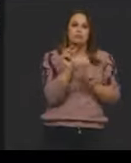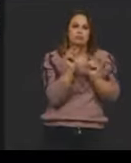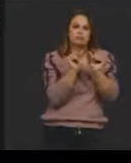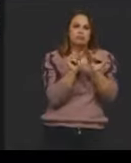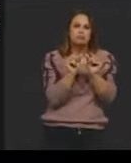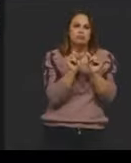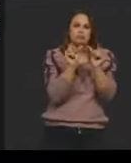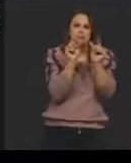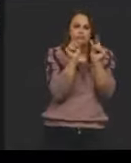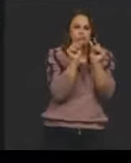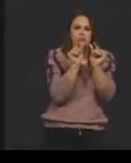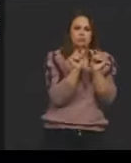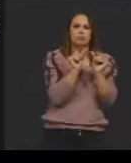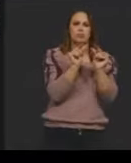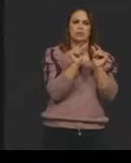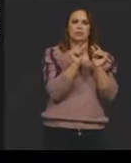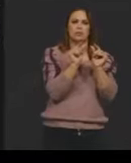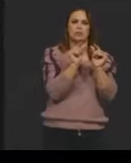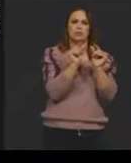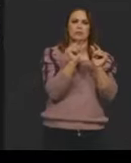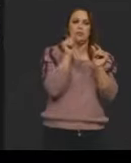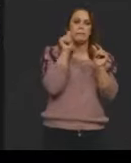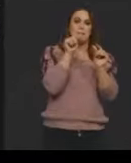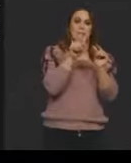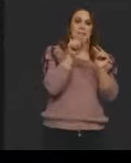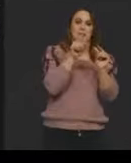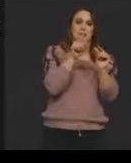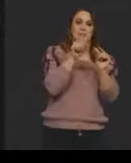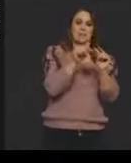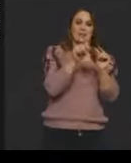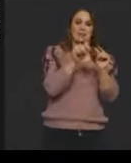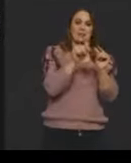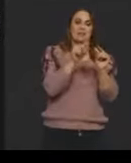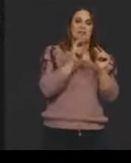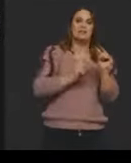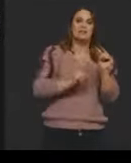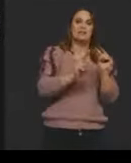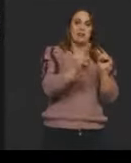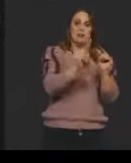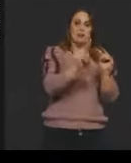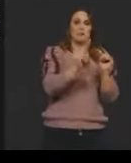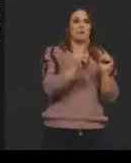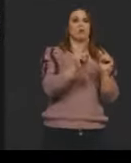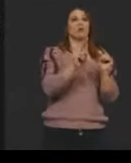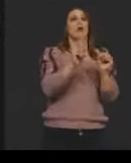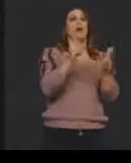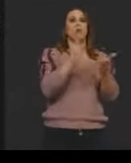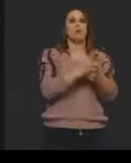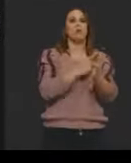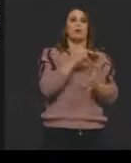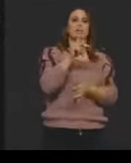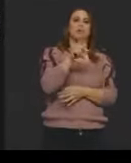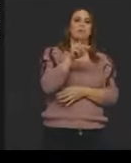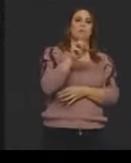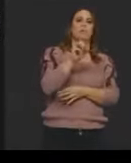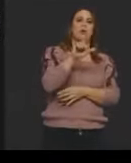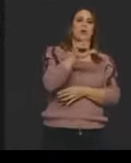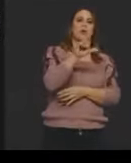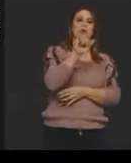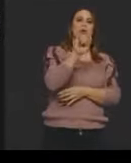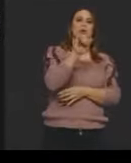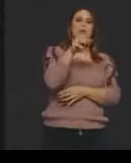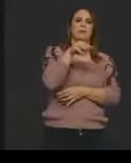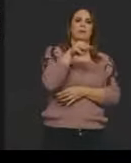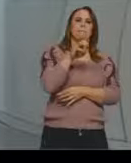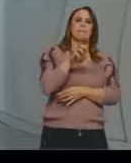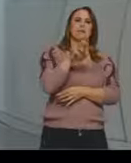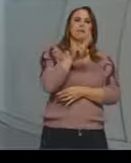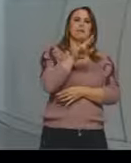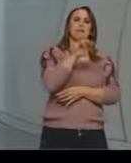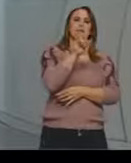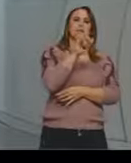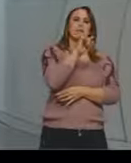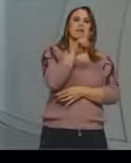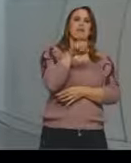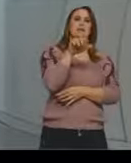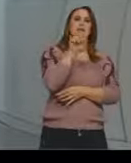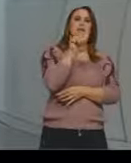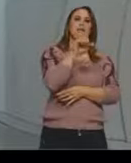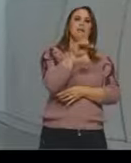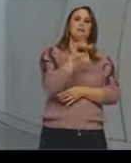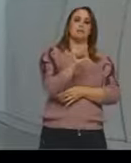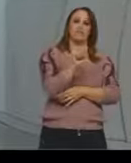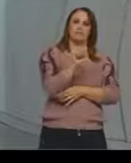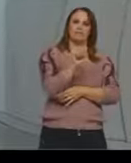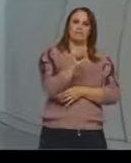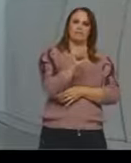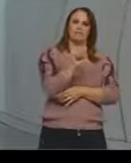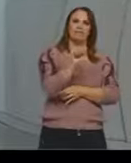mas ela tem um porém. Quando ela é polimerizada, e eu vou explicar isso um pouco mais para frente, o é esse processo, ela